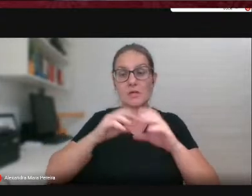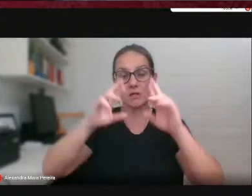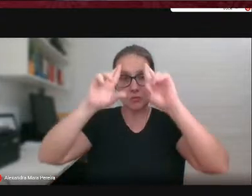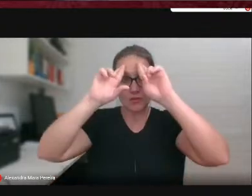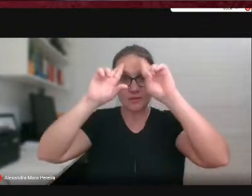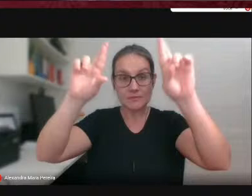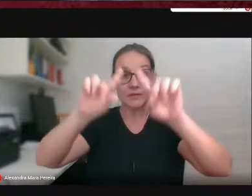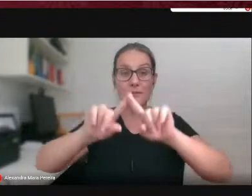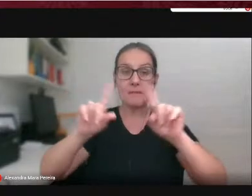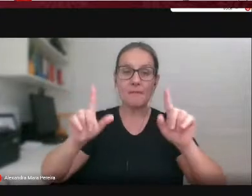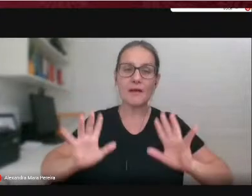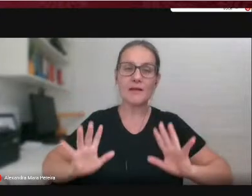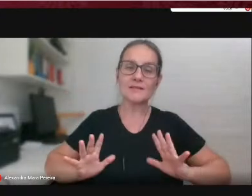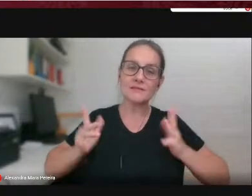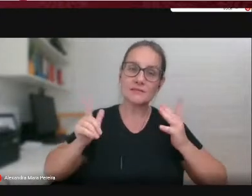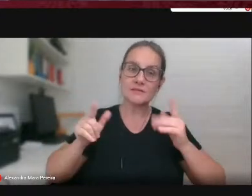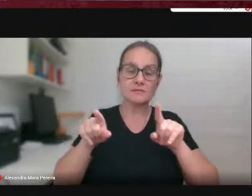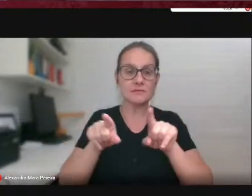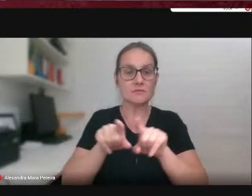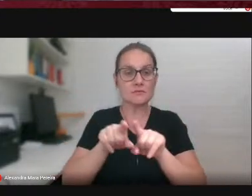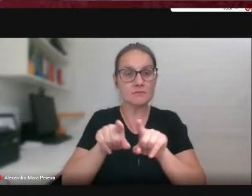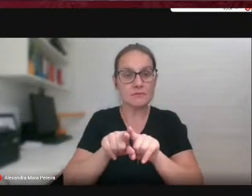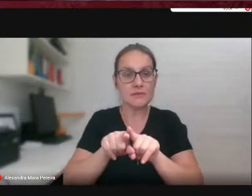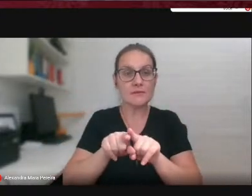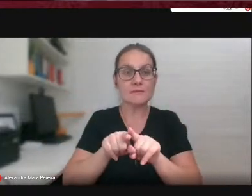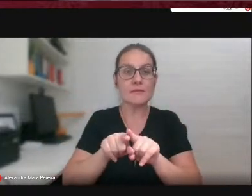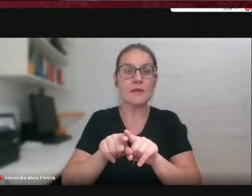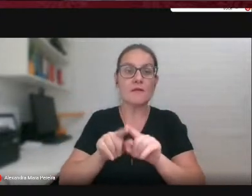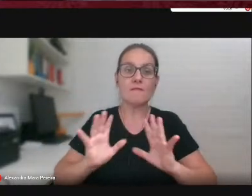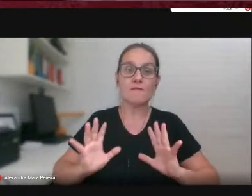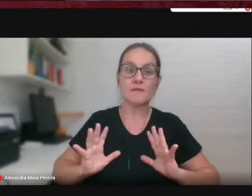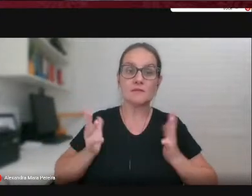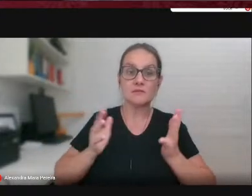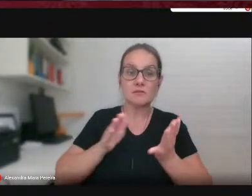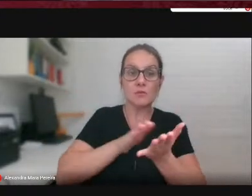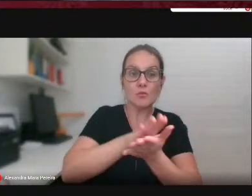comemoramos esta produção científica da nossa casa.